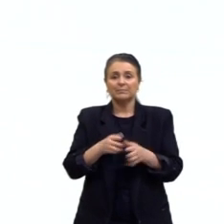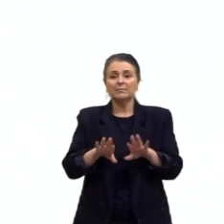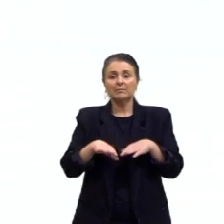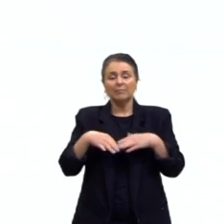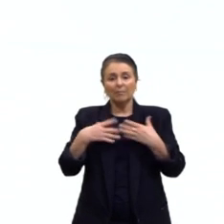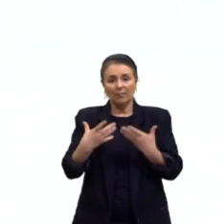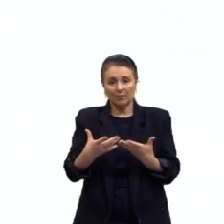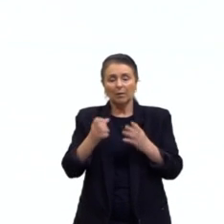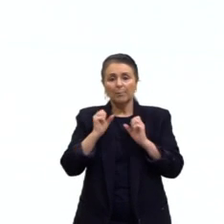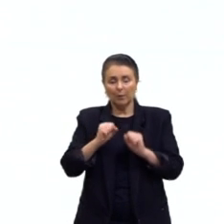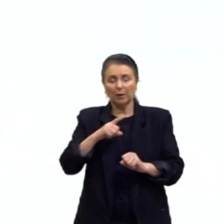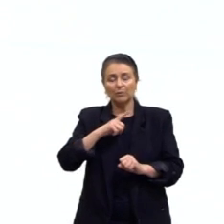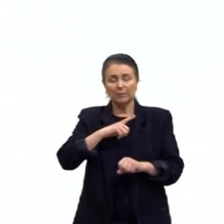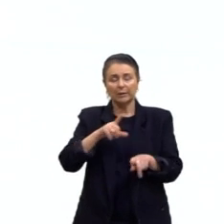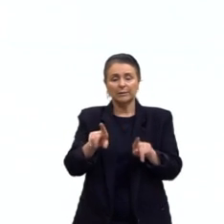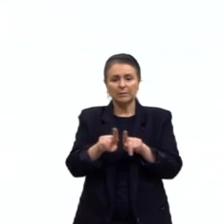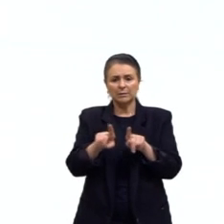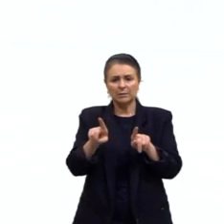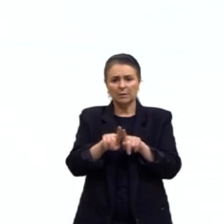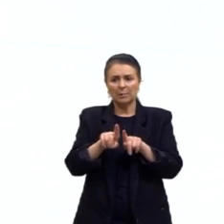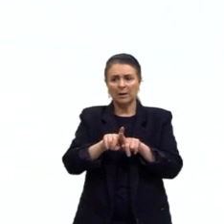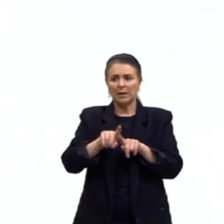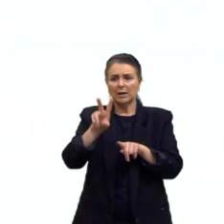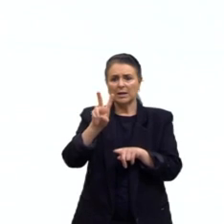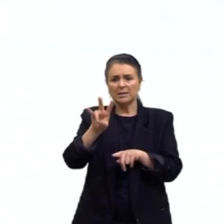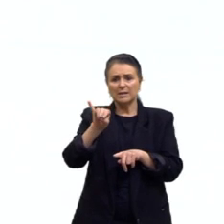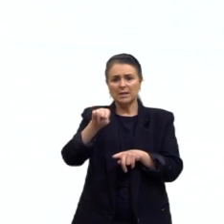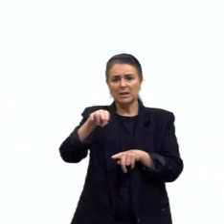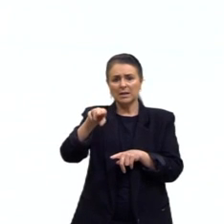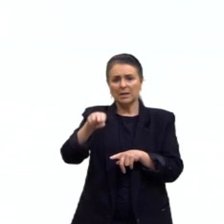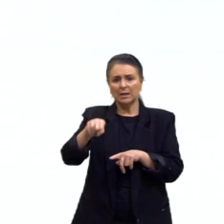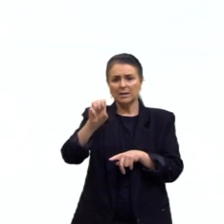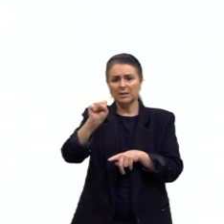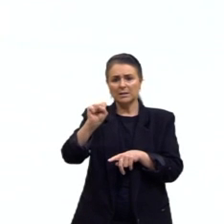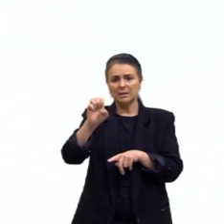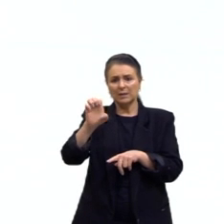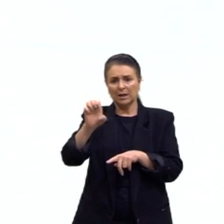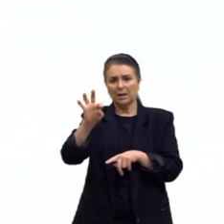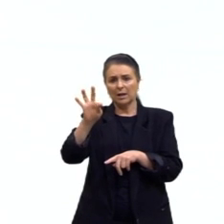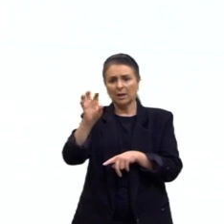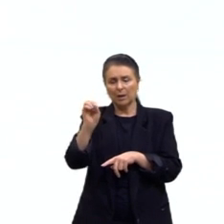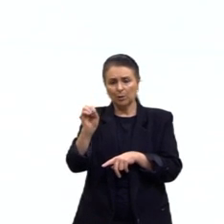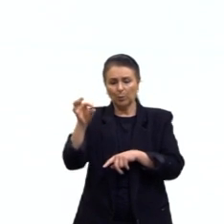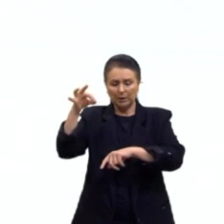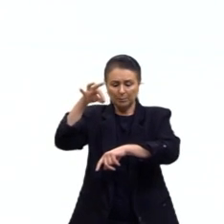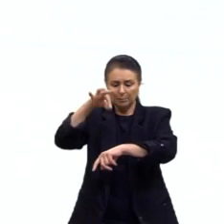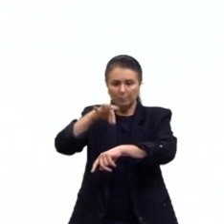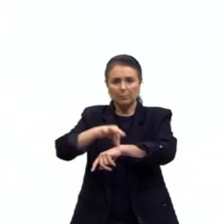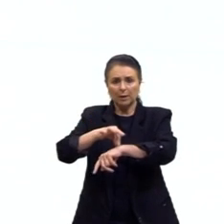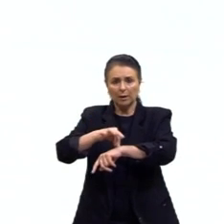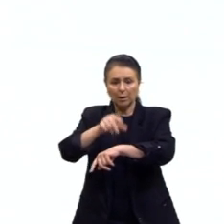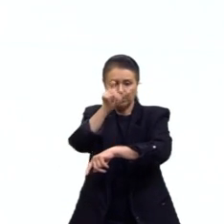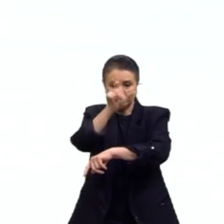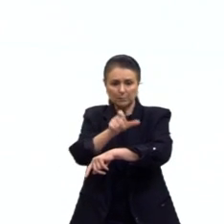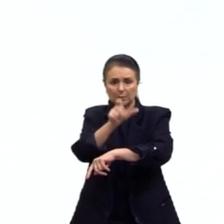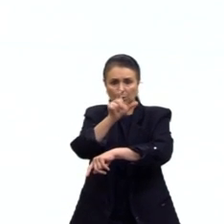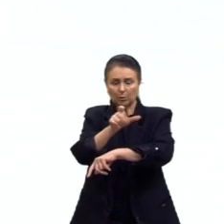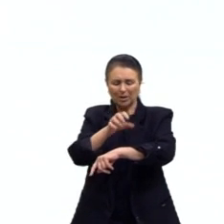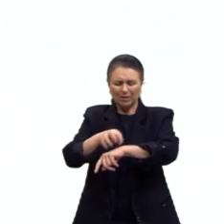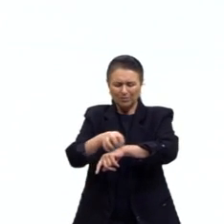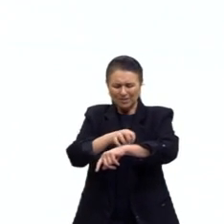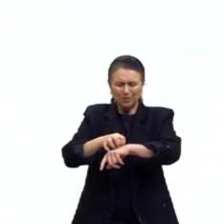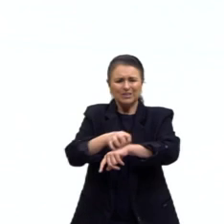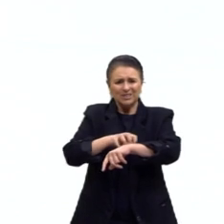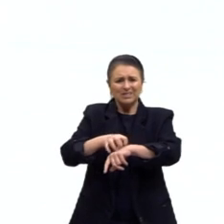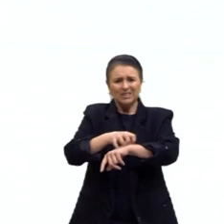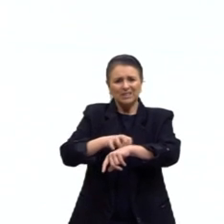Então, pode ocorrer também, gente, esse inseto picar uma pessoa, e aí essa picada, ela vai dar coceira.